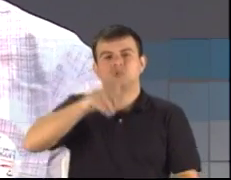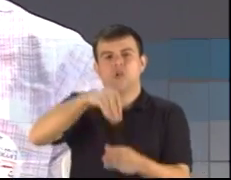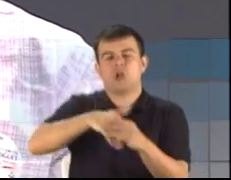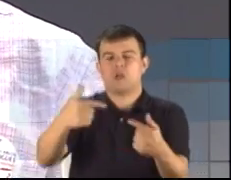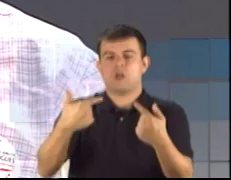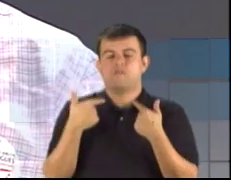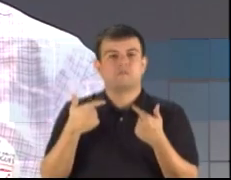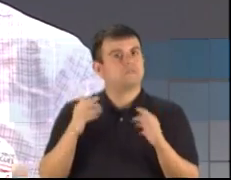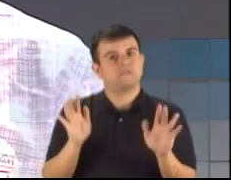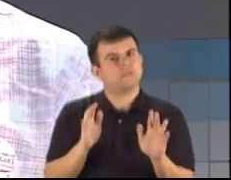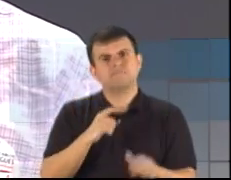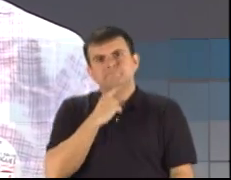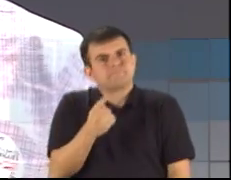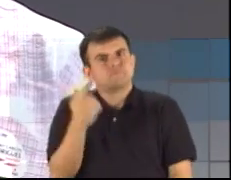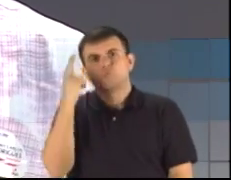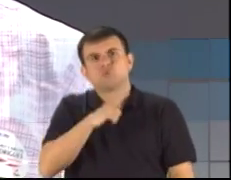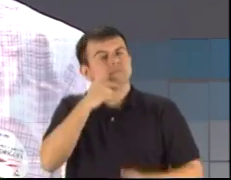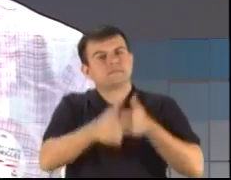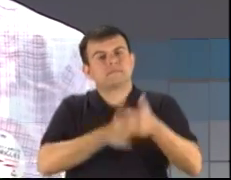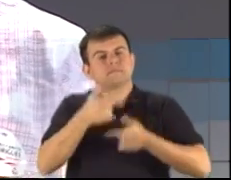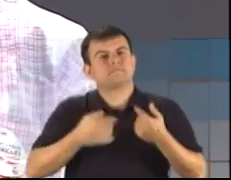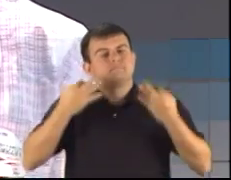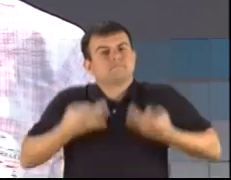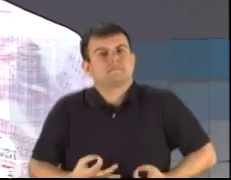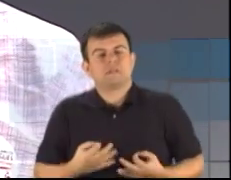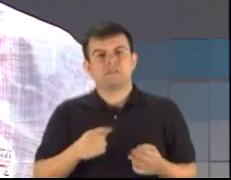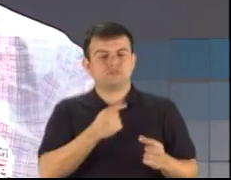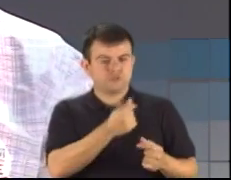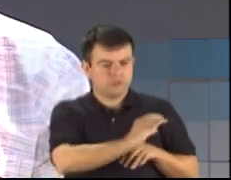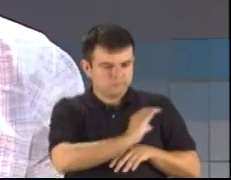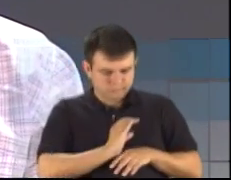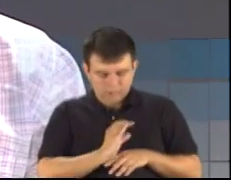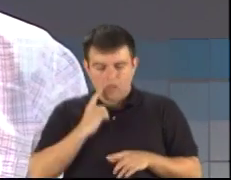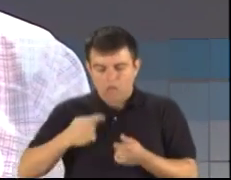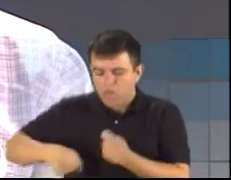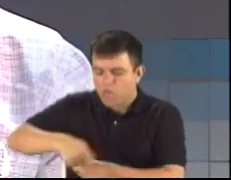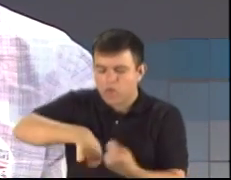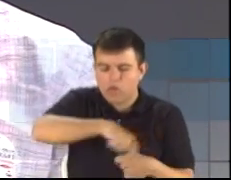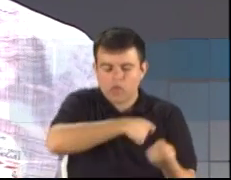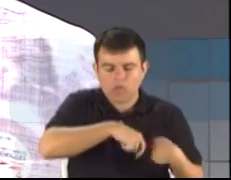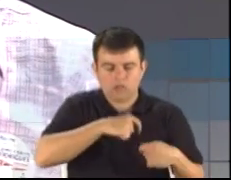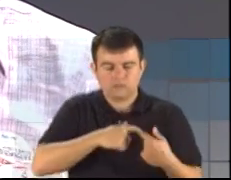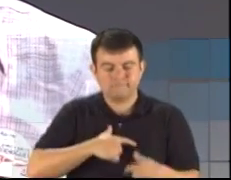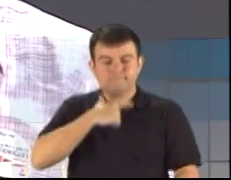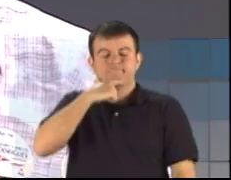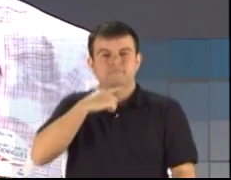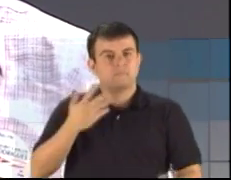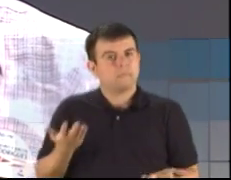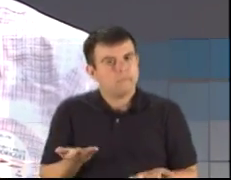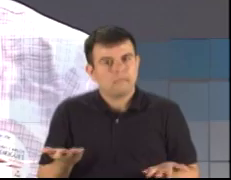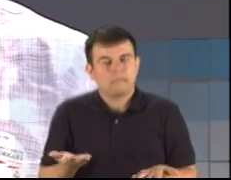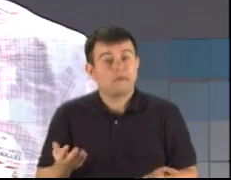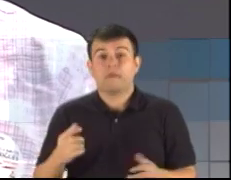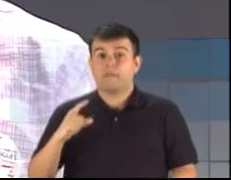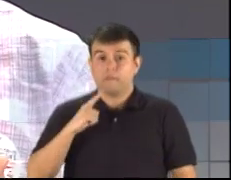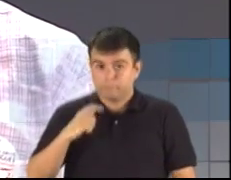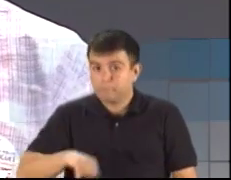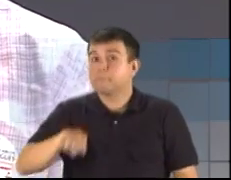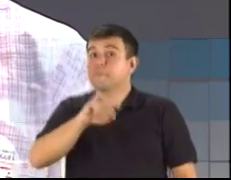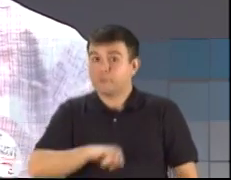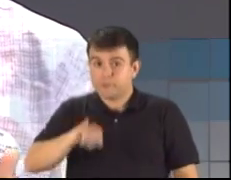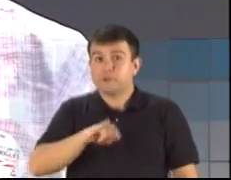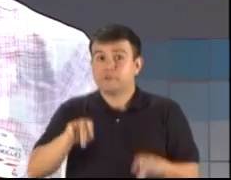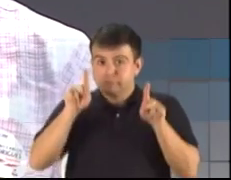com os recursos que existem, governar o nosso Estado. E com certeza é preciso que pessoas com reais